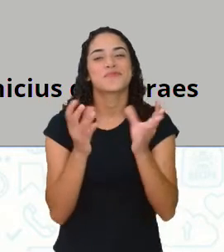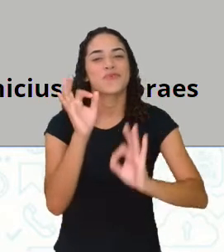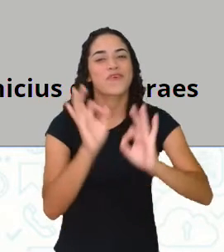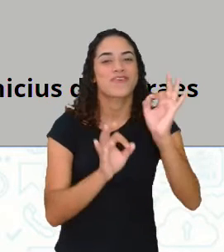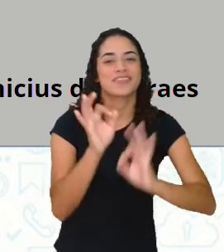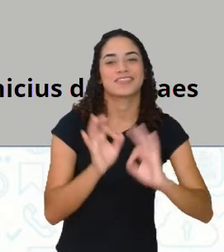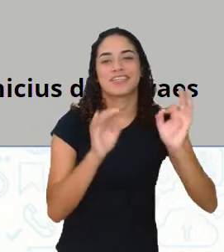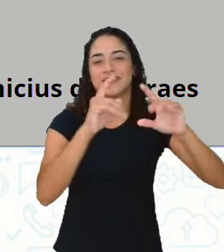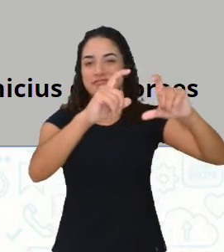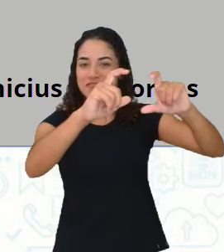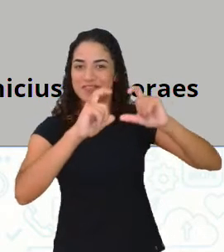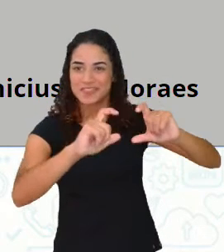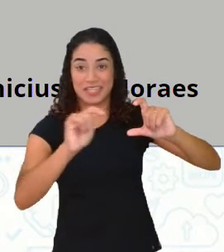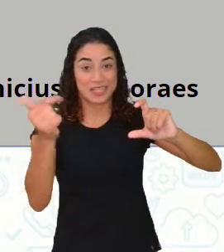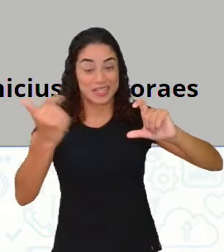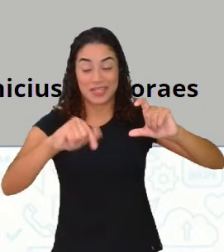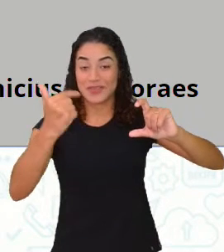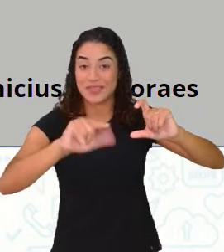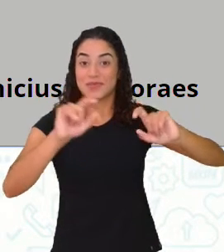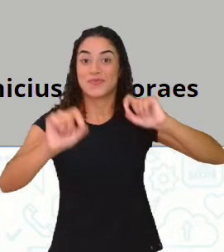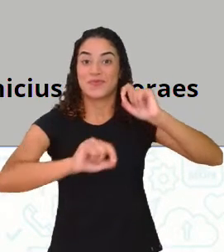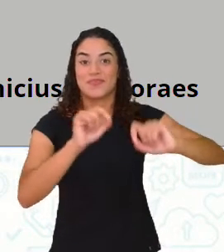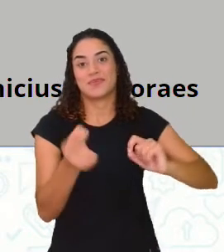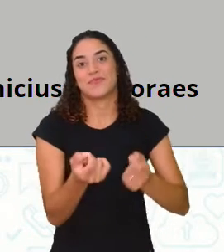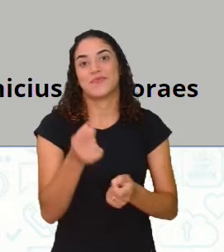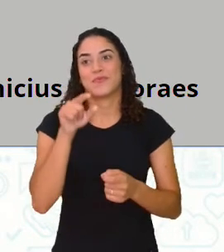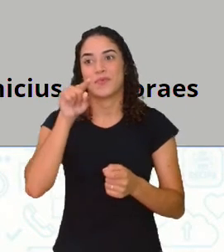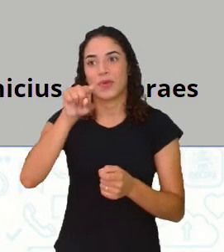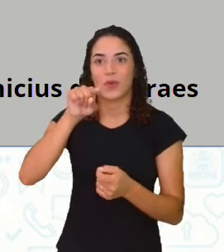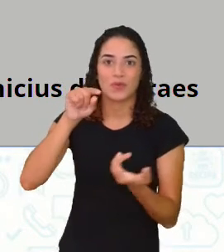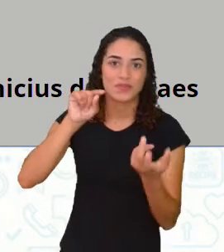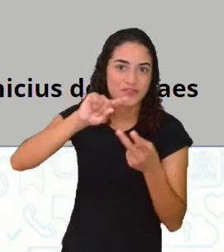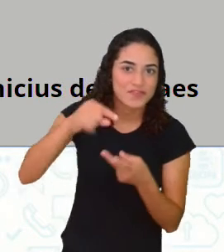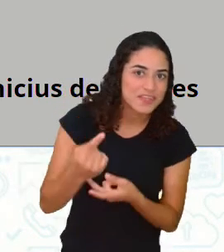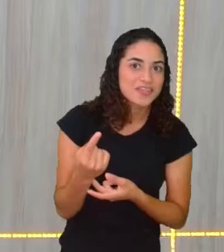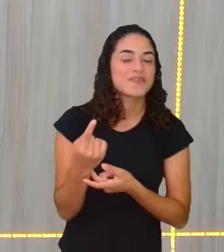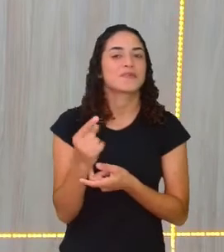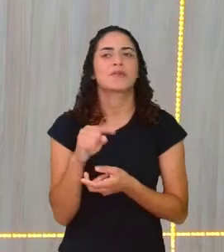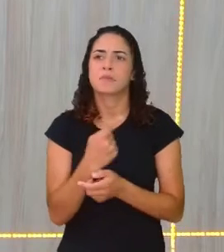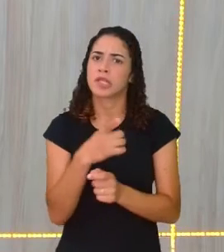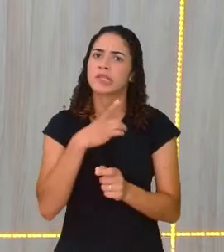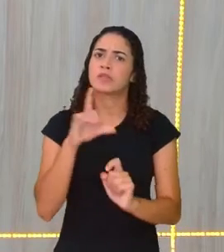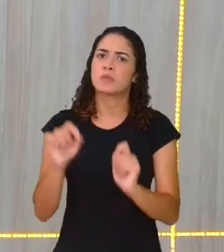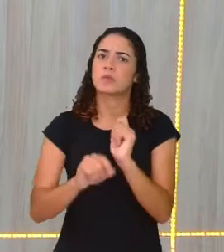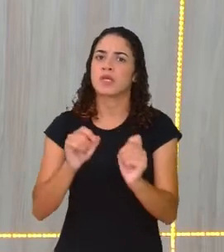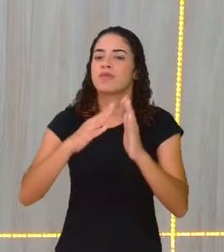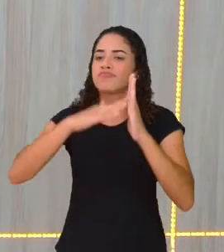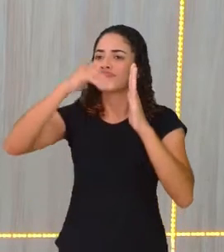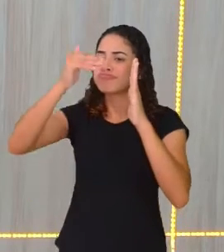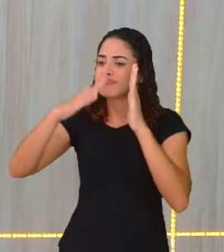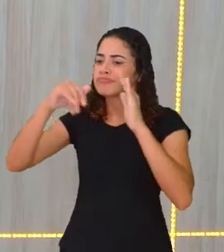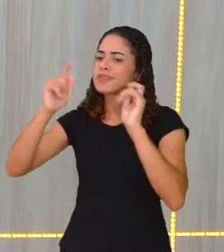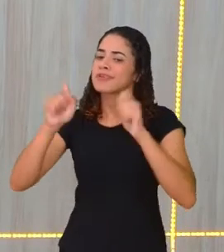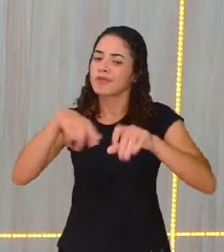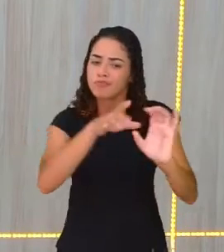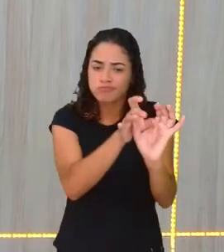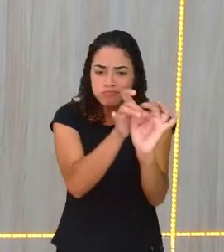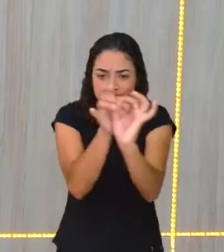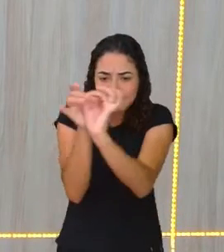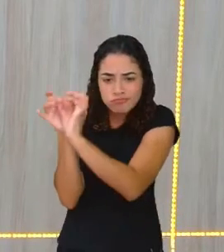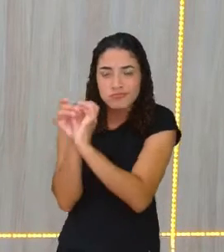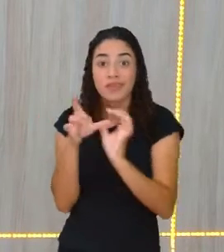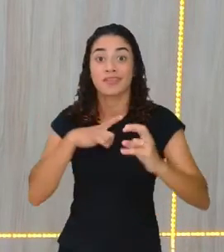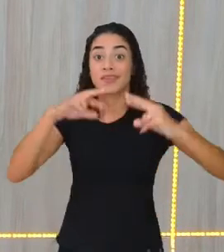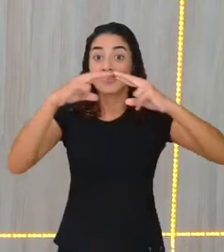os versos sem pontuação, não é? Mas tem entonação, nós encontramos aqui, não é? Uma harmonia, nós encontramos